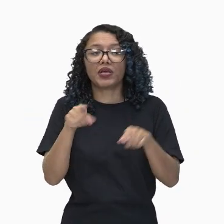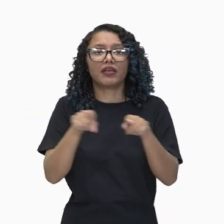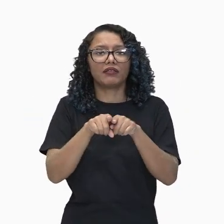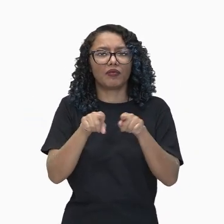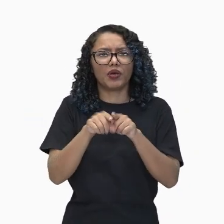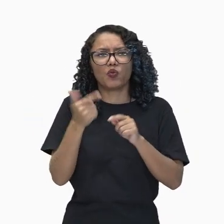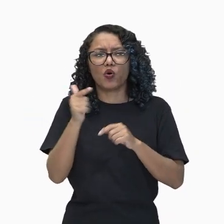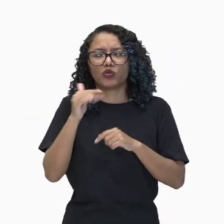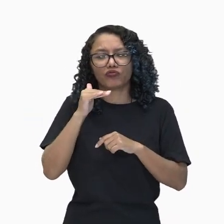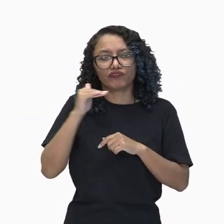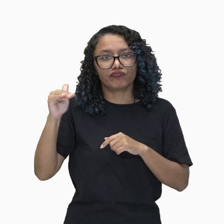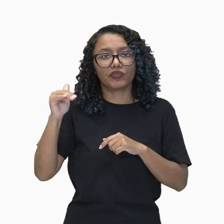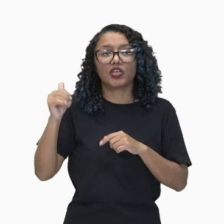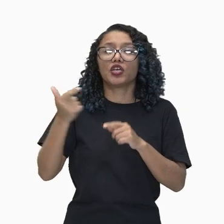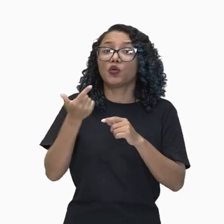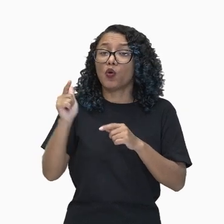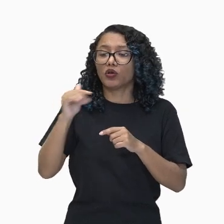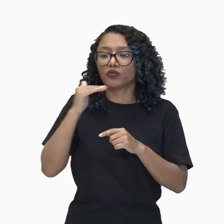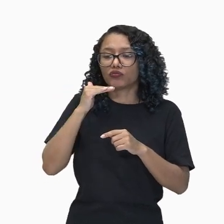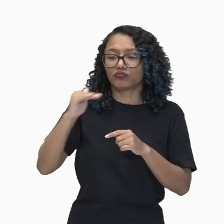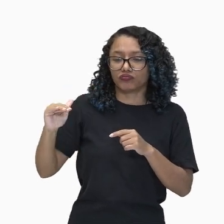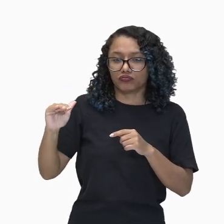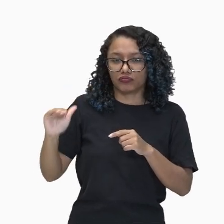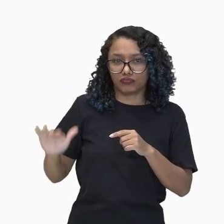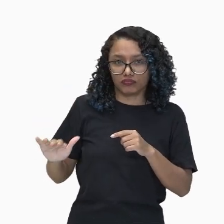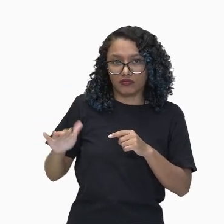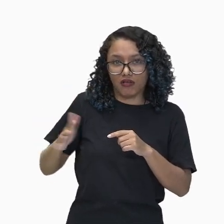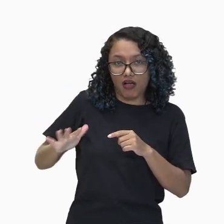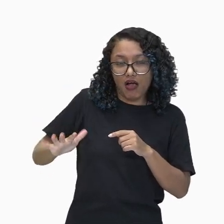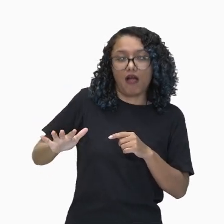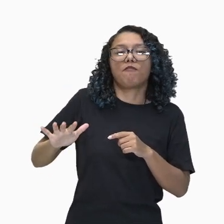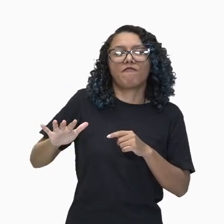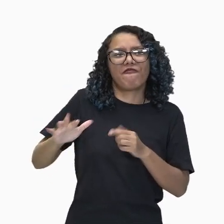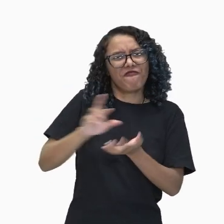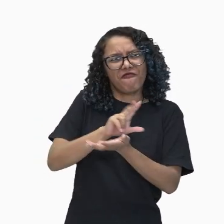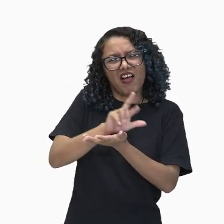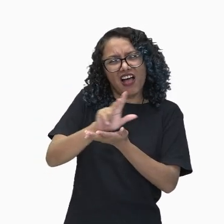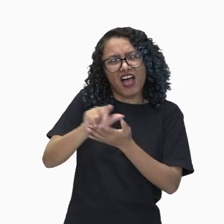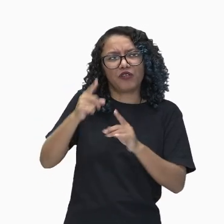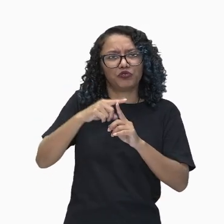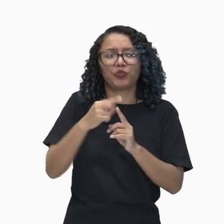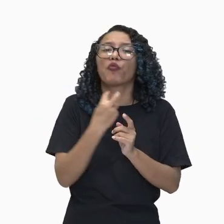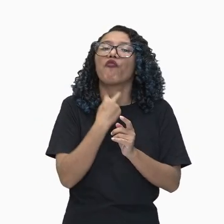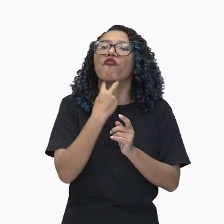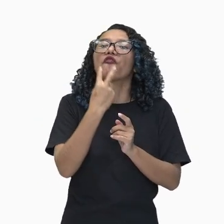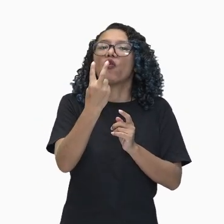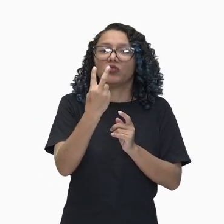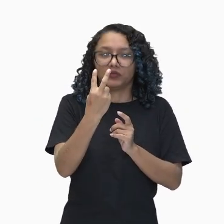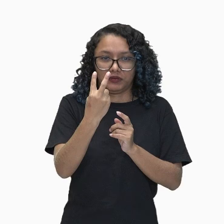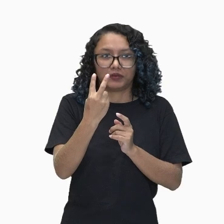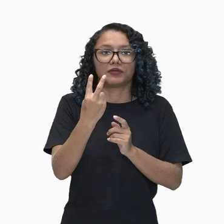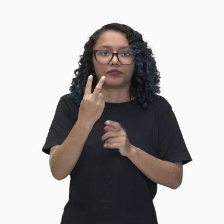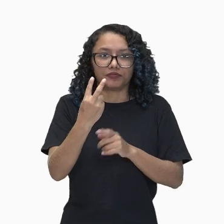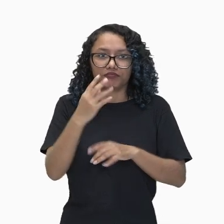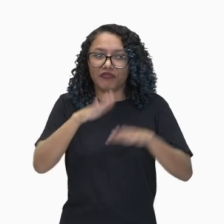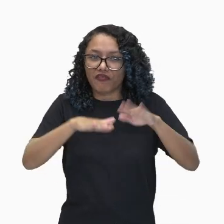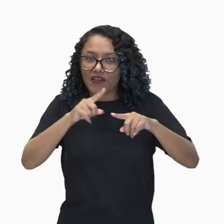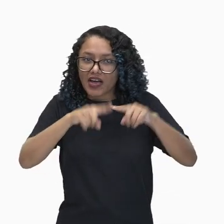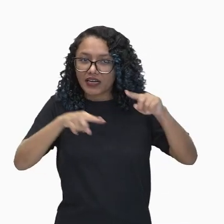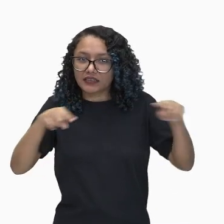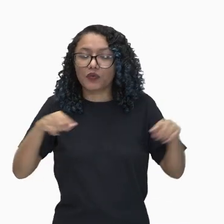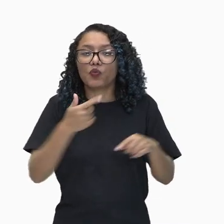a voz mais grave. E depois vem os personagens secundários, que participam do coro.